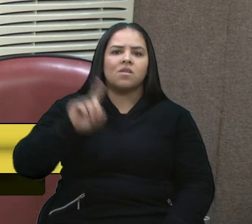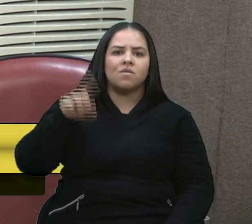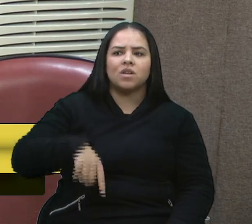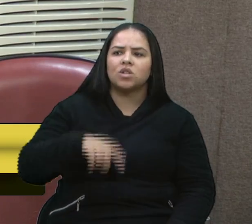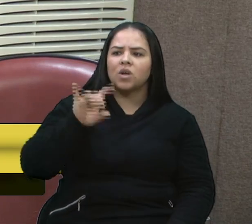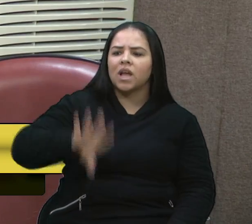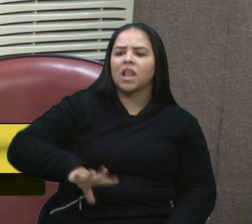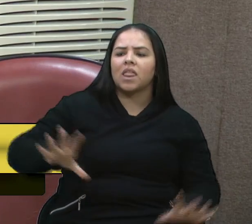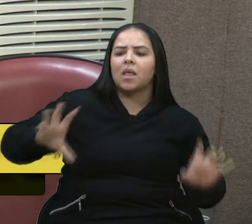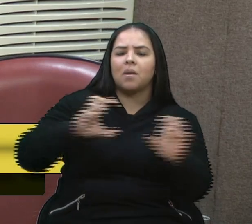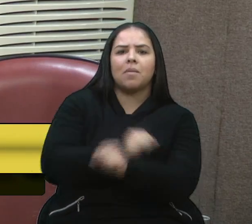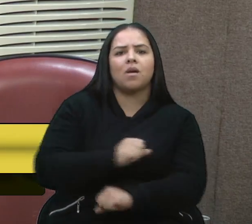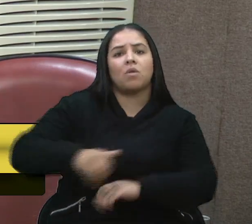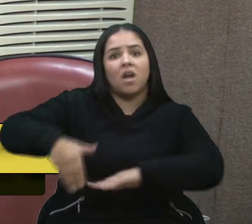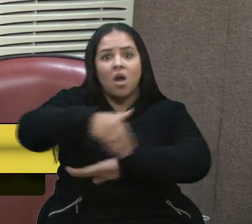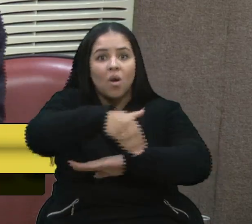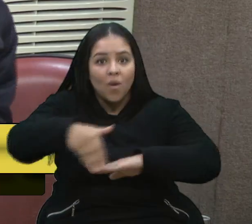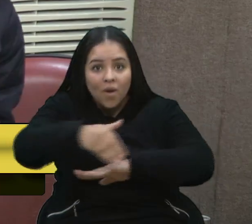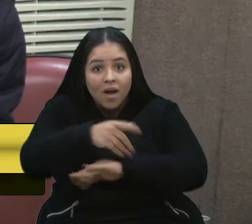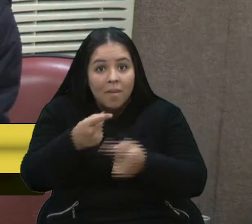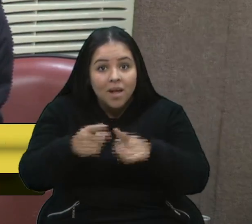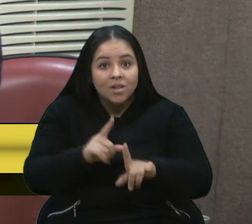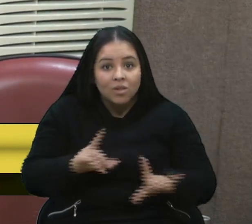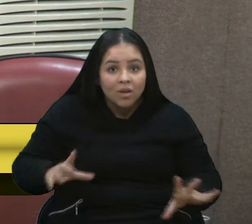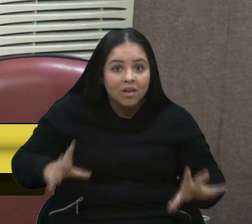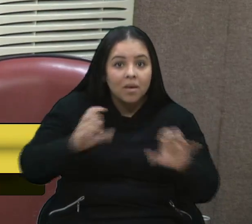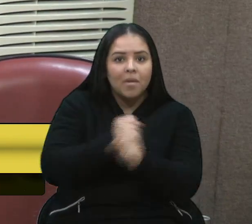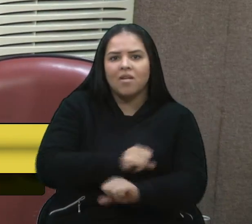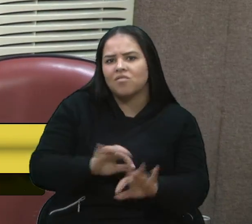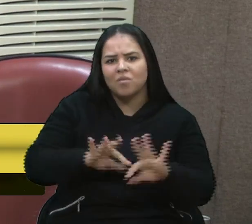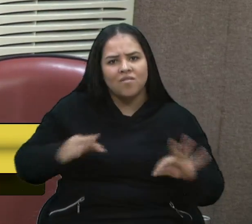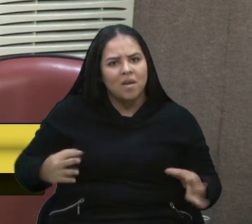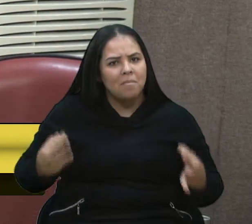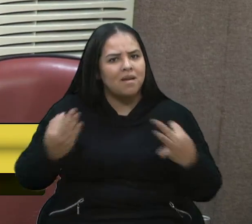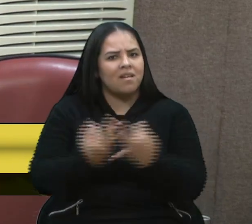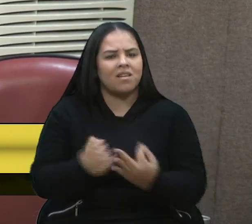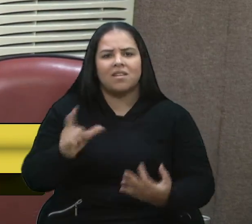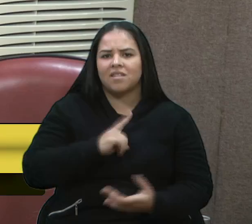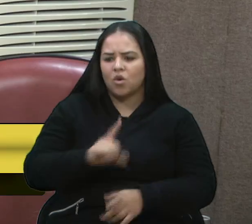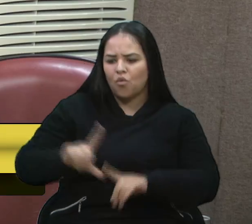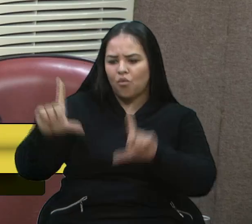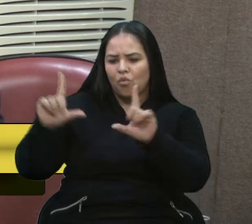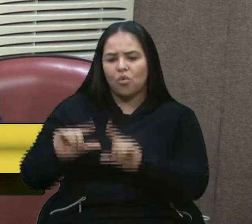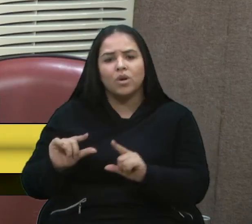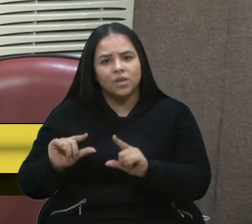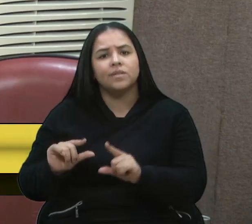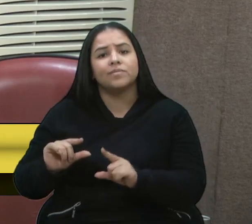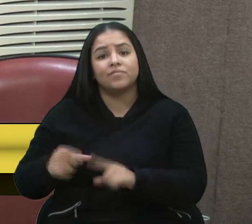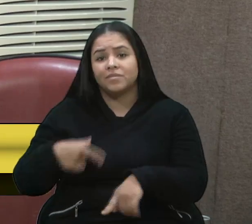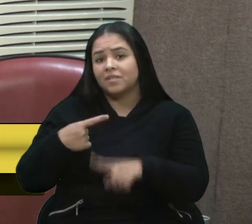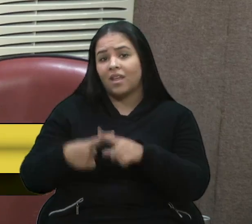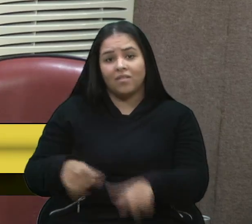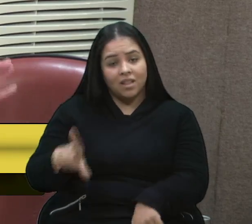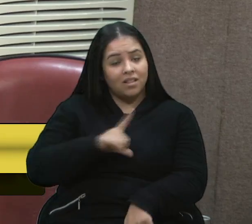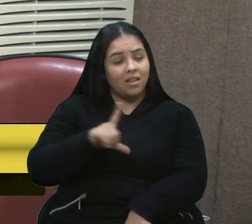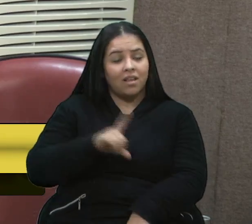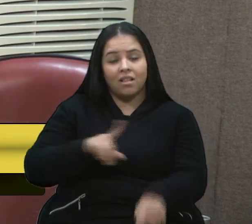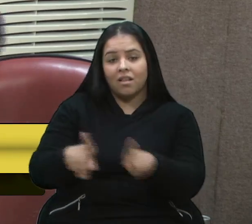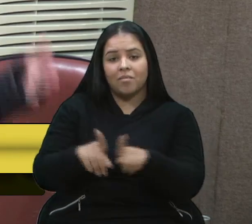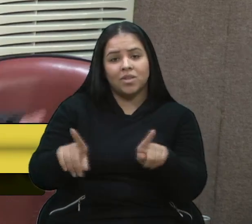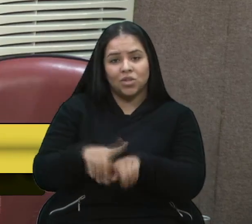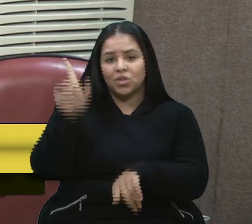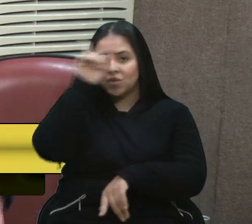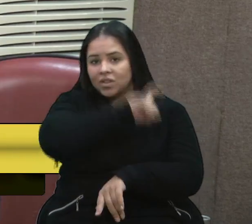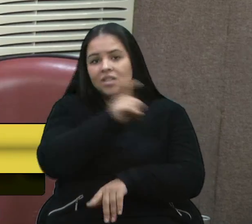animalzinho que está na rua, mas o animal de uma família que tem menos condições, que inclusive tem dificuldade